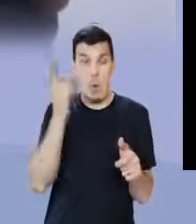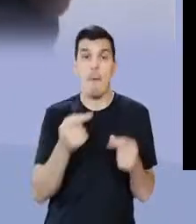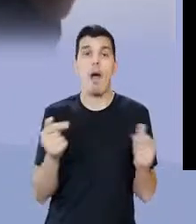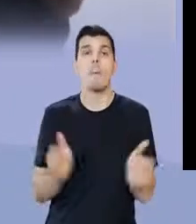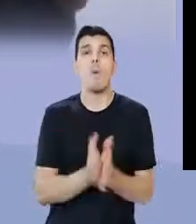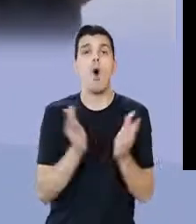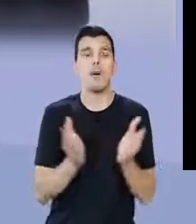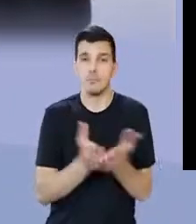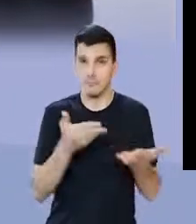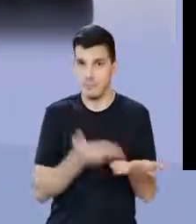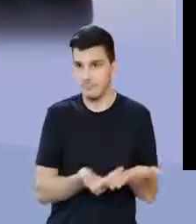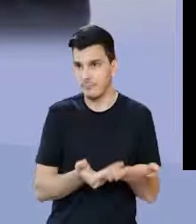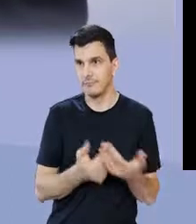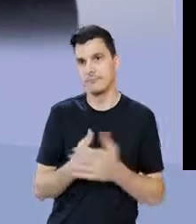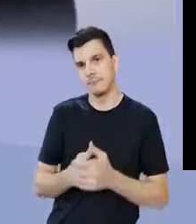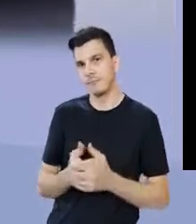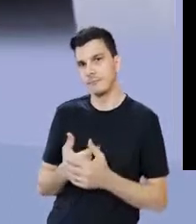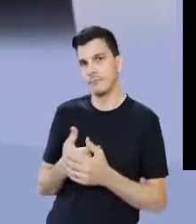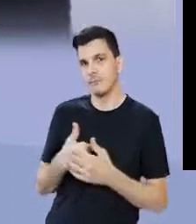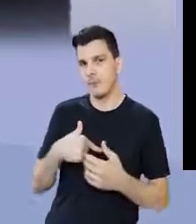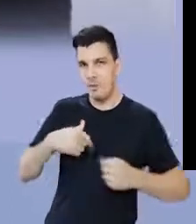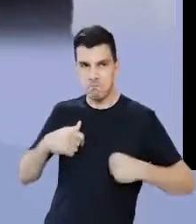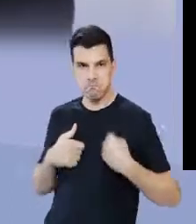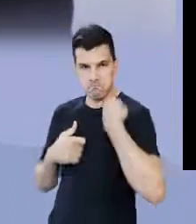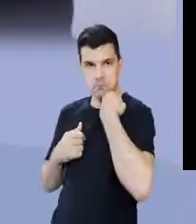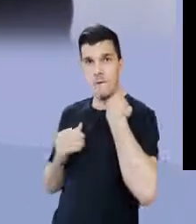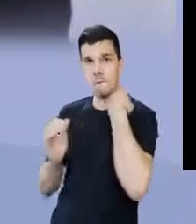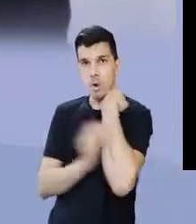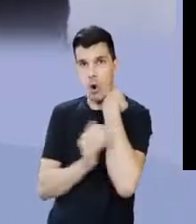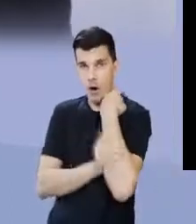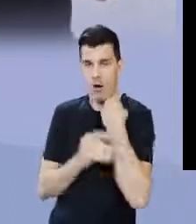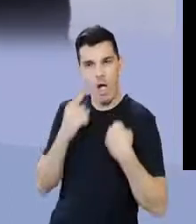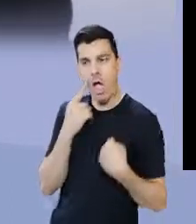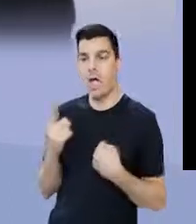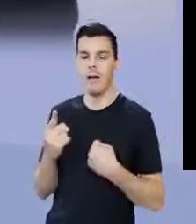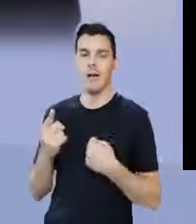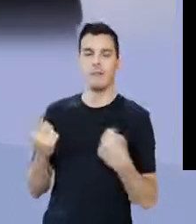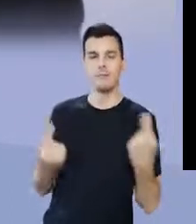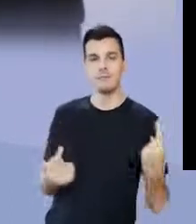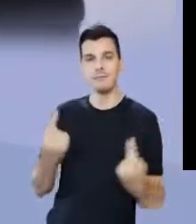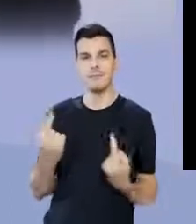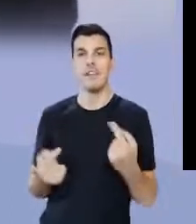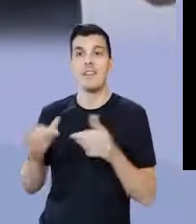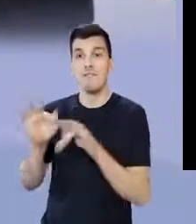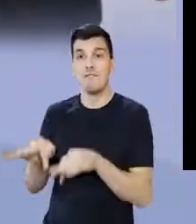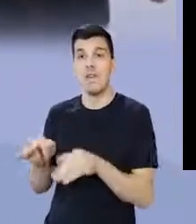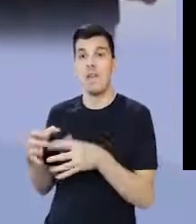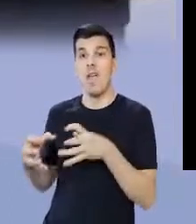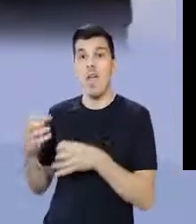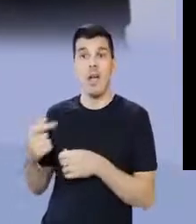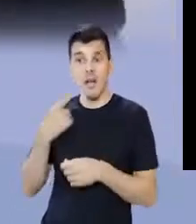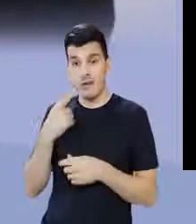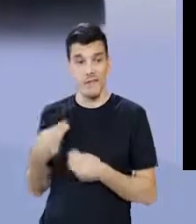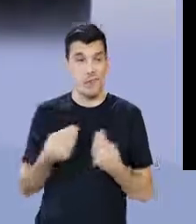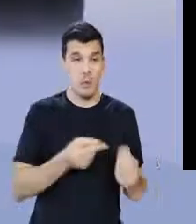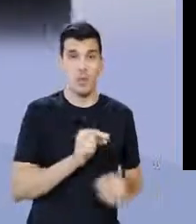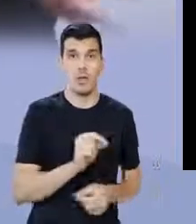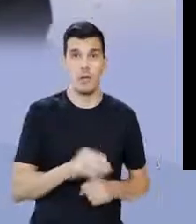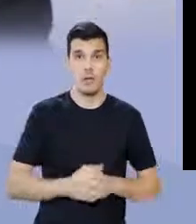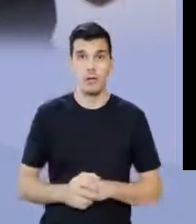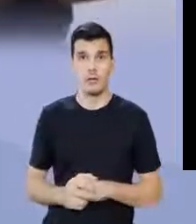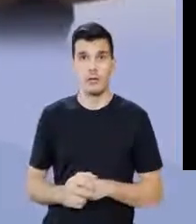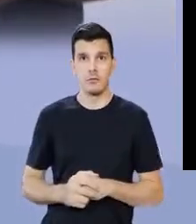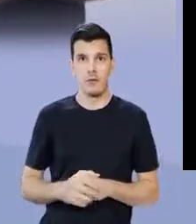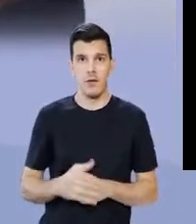plebeus, quando entregam tudo o que ele tem em troca de proteção, ele vira o quê? Um cliente. Mas acabou a guerra. E começou uma